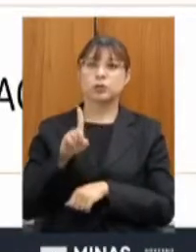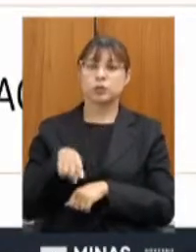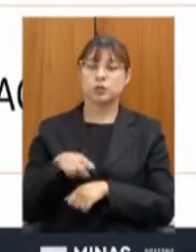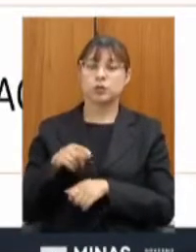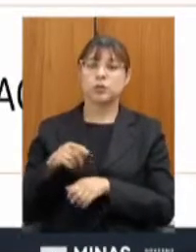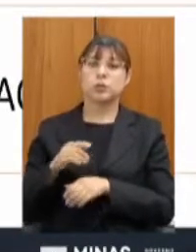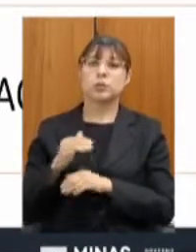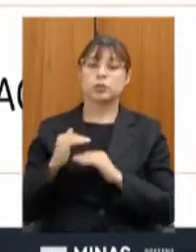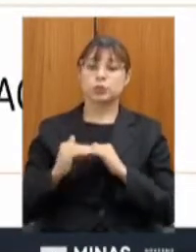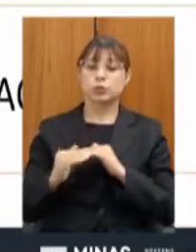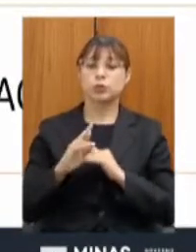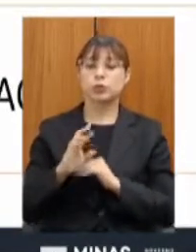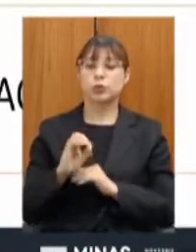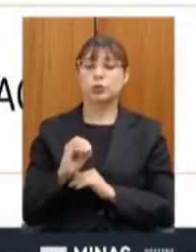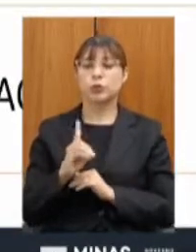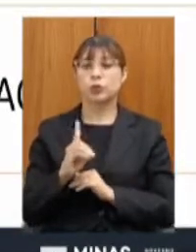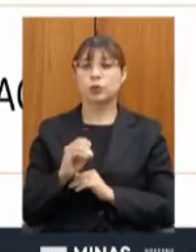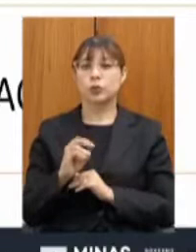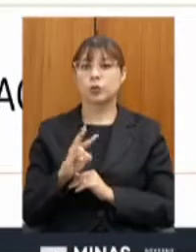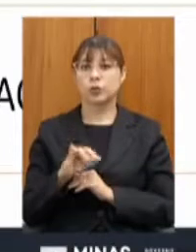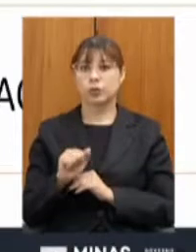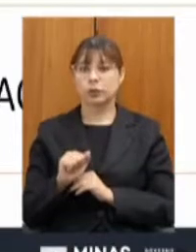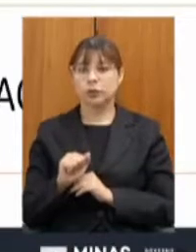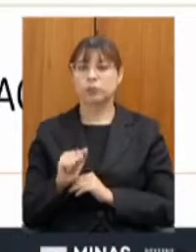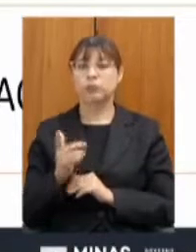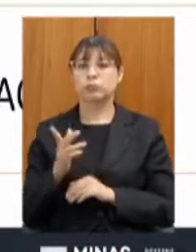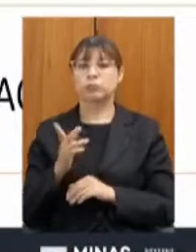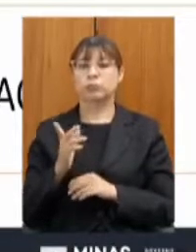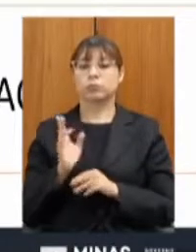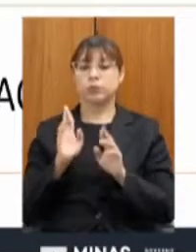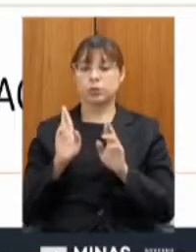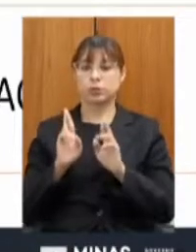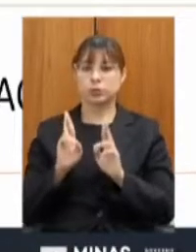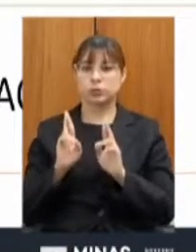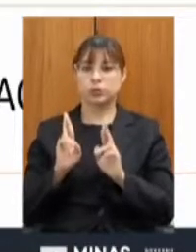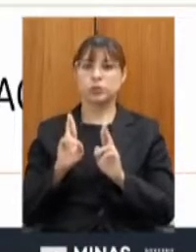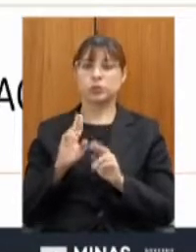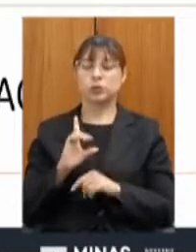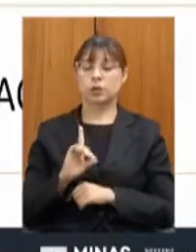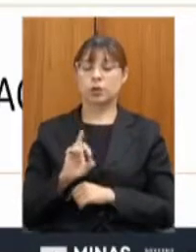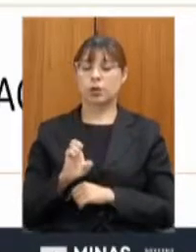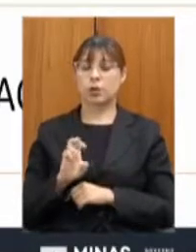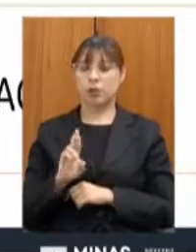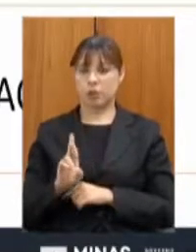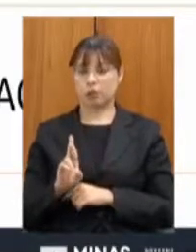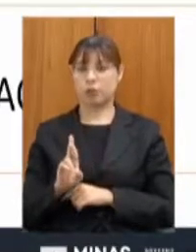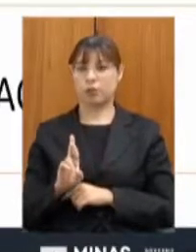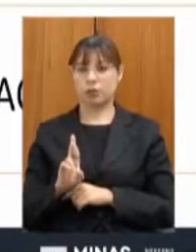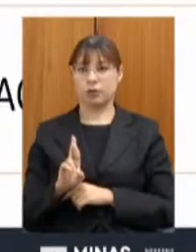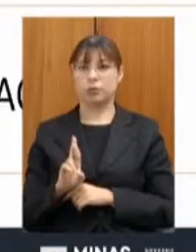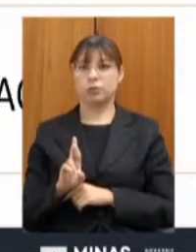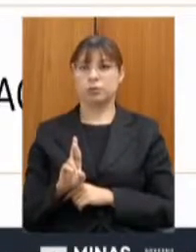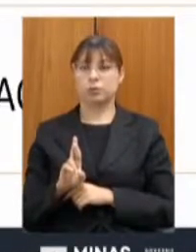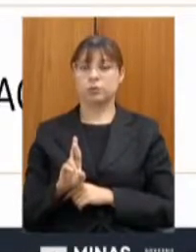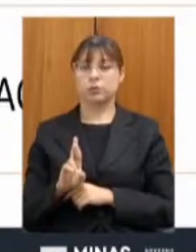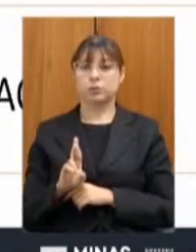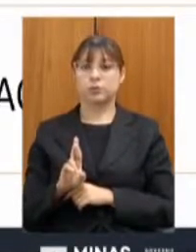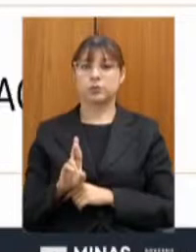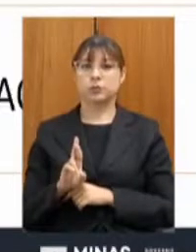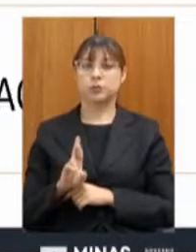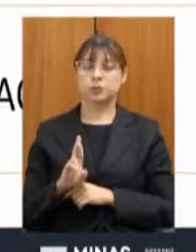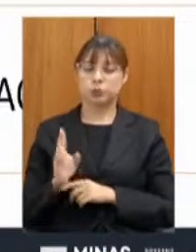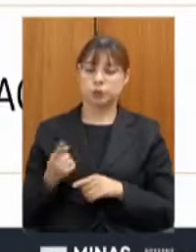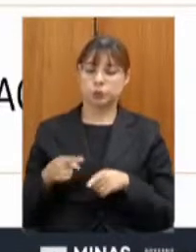especial, aquelas que estão sob gestão do nosso DR, é uma autarquia vinculada à nossa